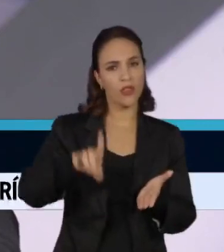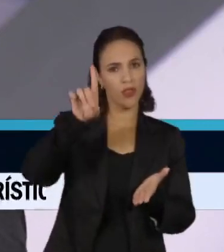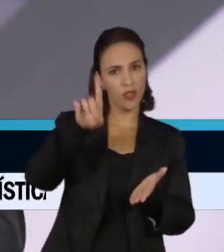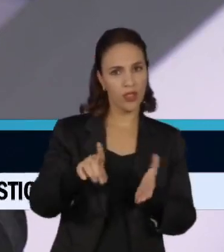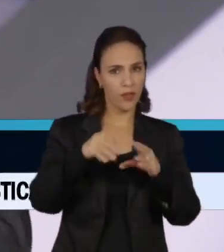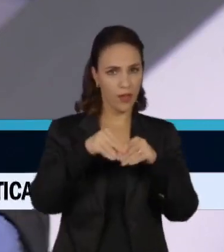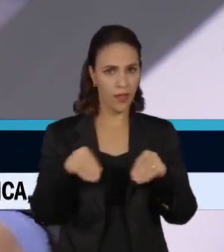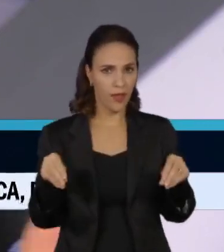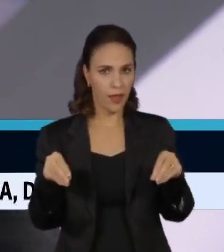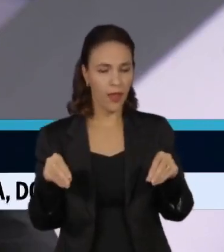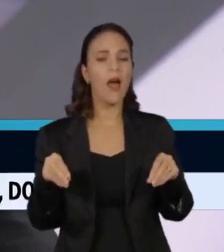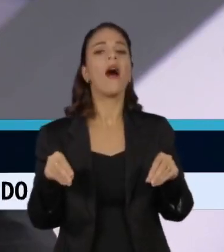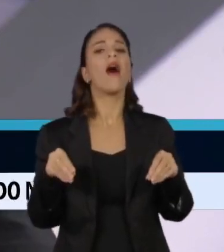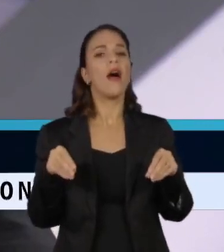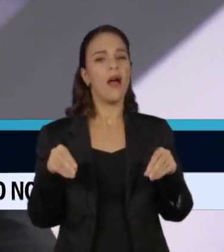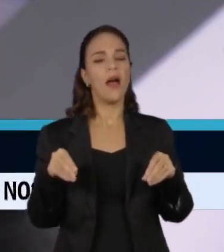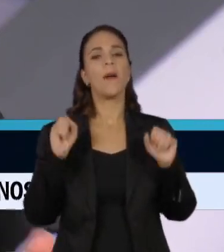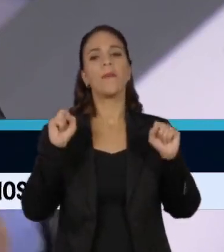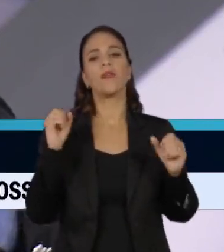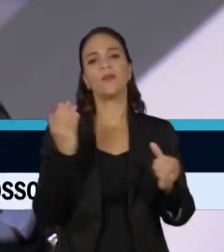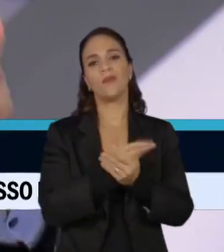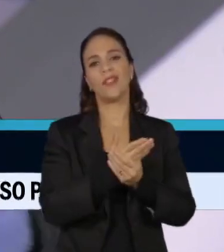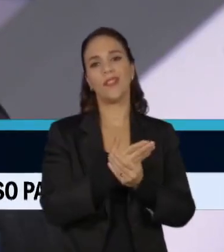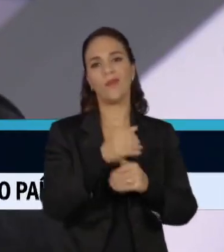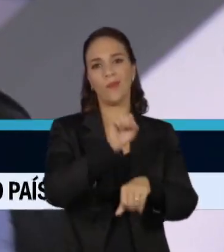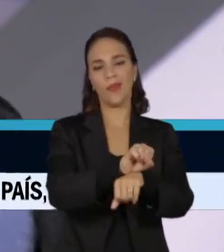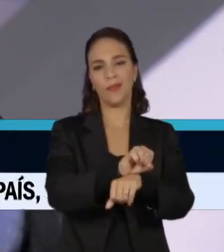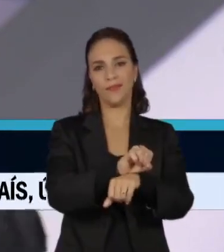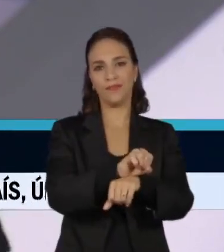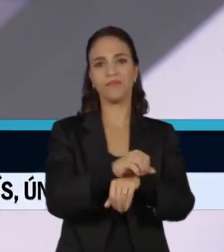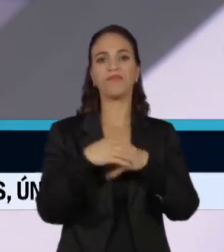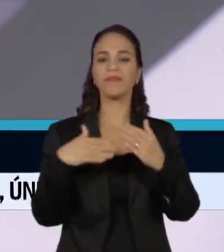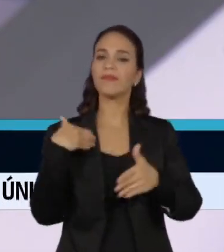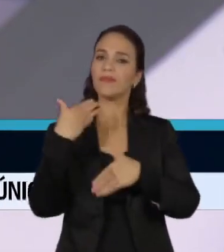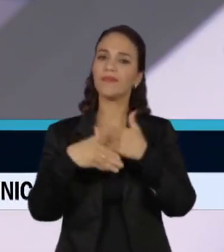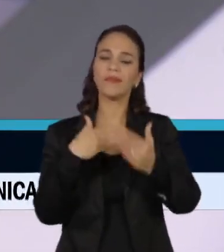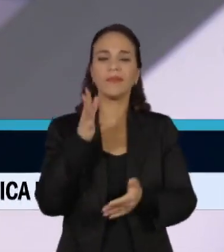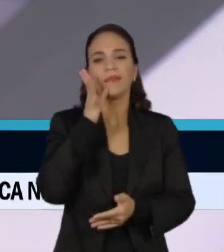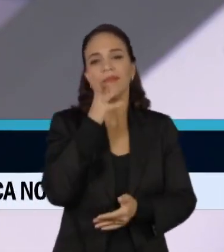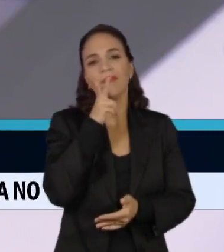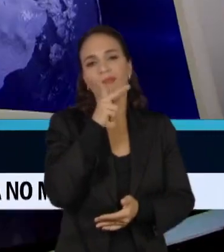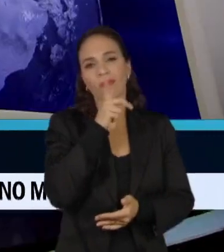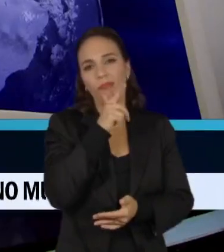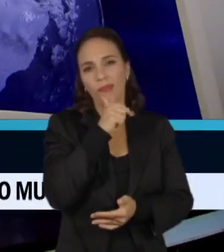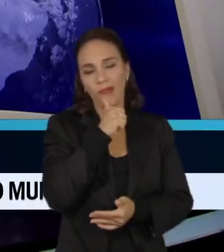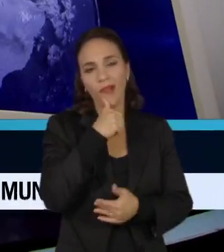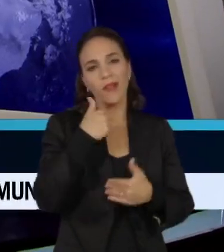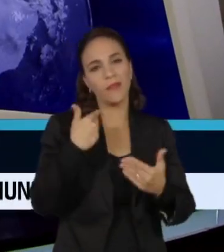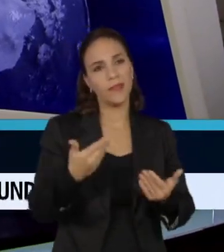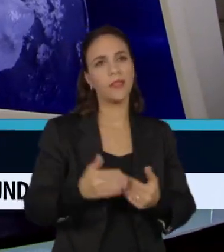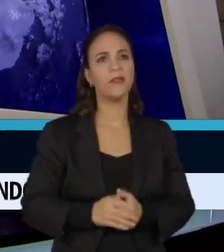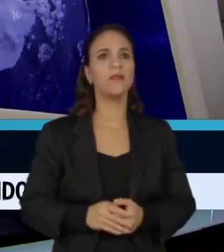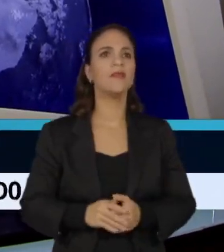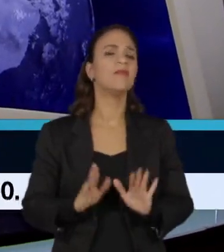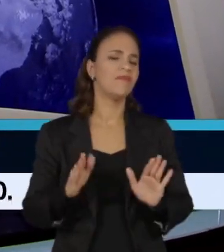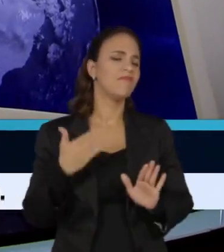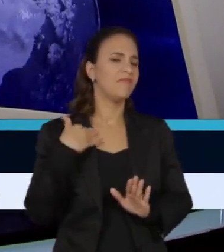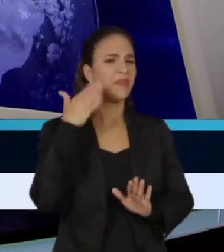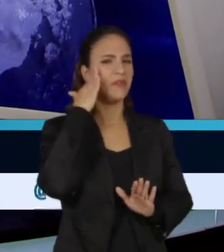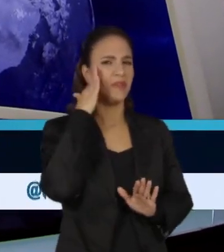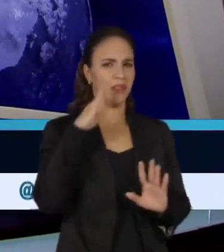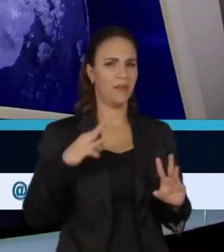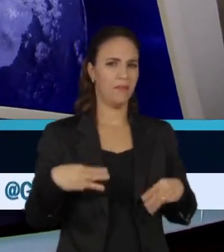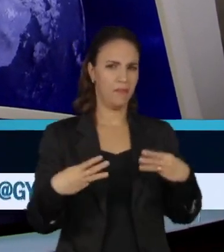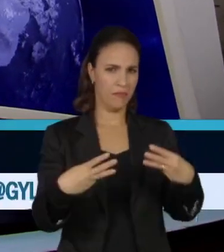aquela terra, então faria parar o processo. E, com isso, o tempo vai se passar e seria vencido pelo cansaço. Então, não tem dúvidas que o